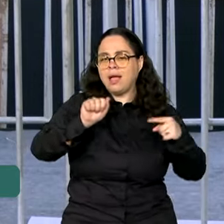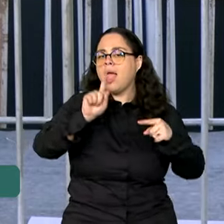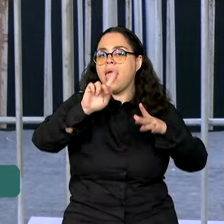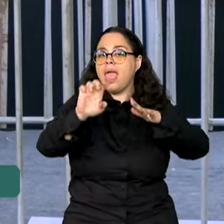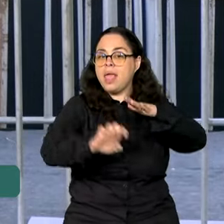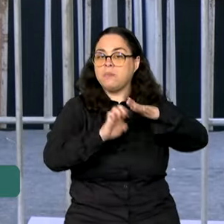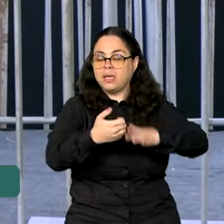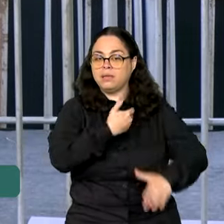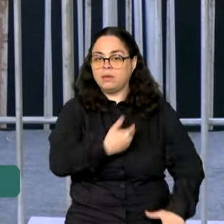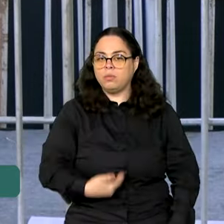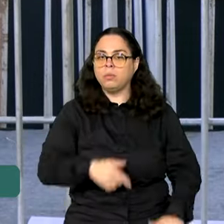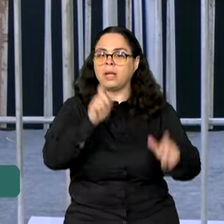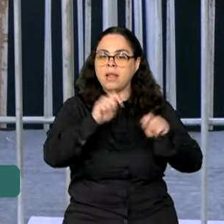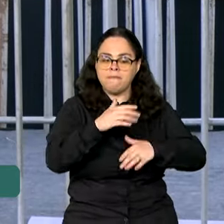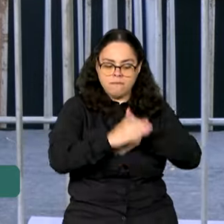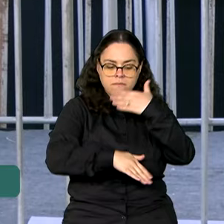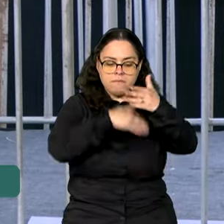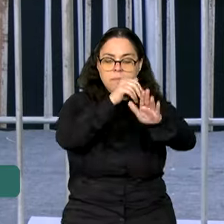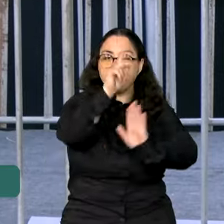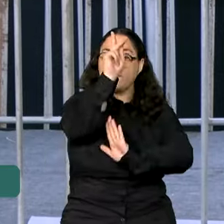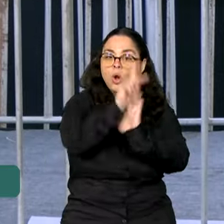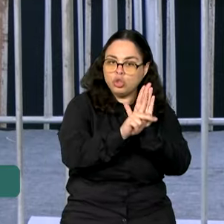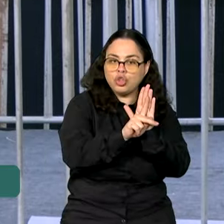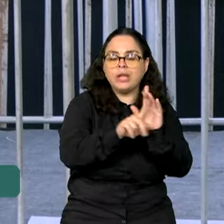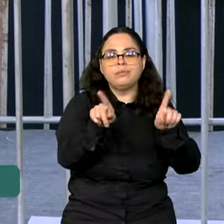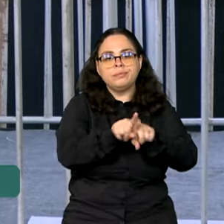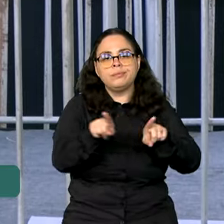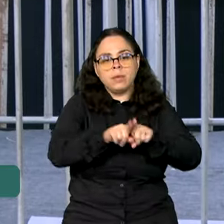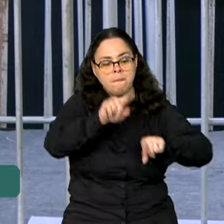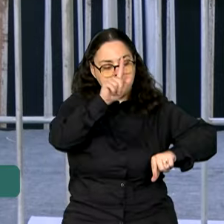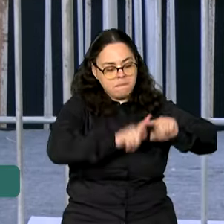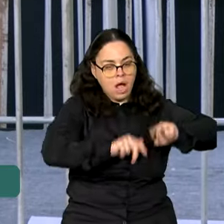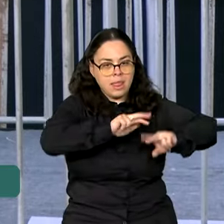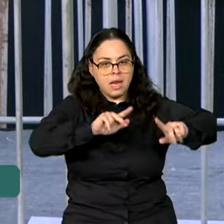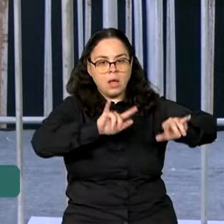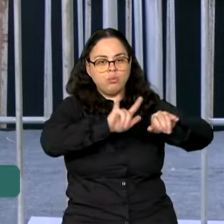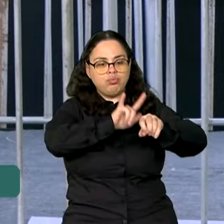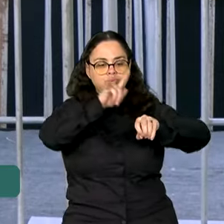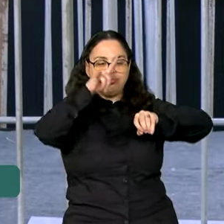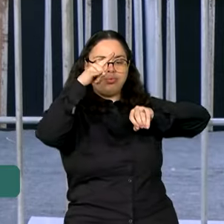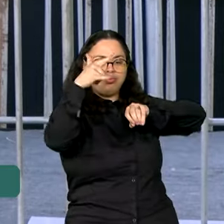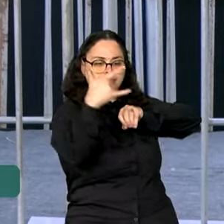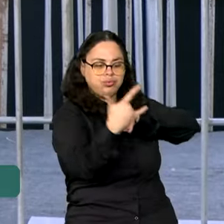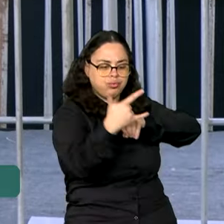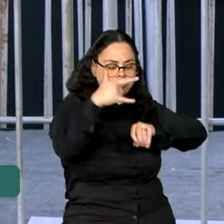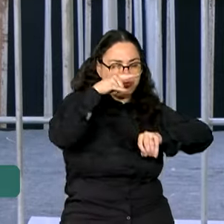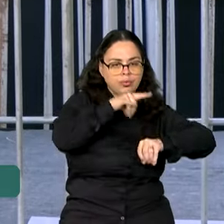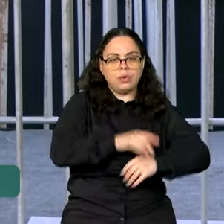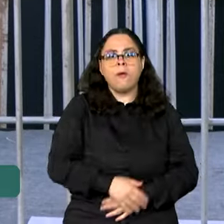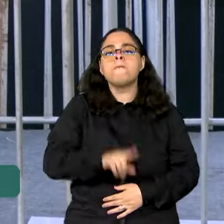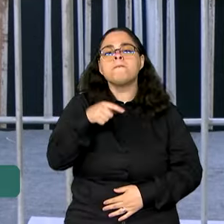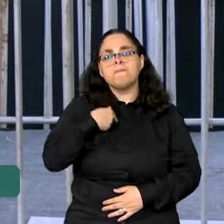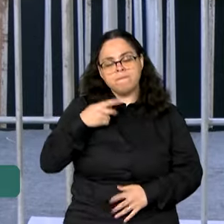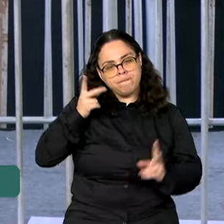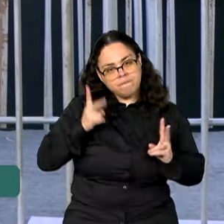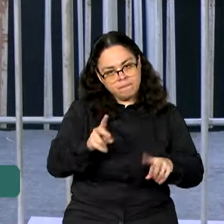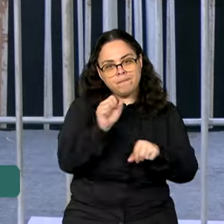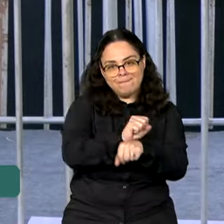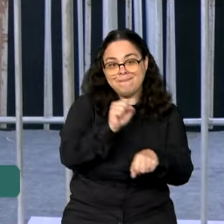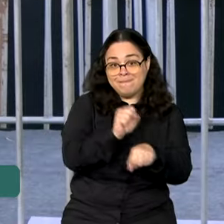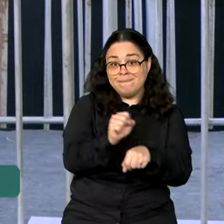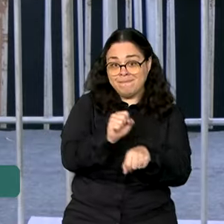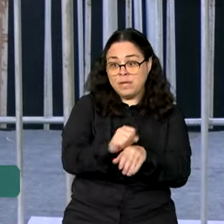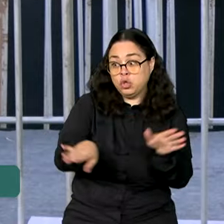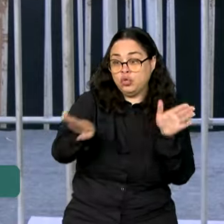destinada ao desenvolvimento de projetos e de equipamentos aeroespaciais. A gente continua por aqui aguardando a chegada do